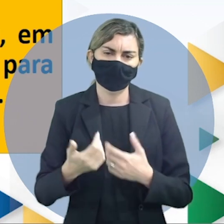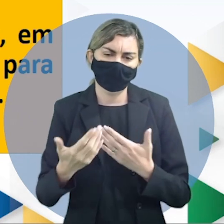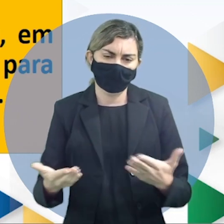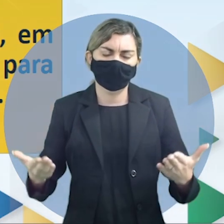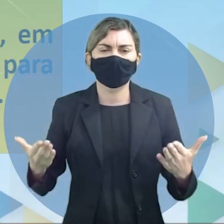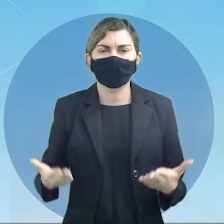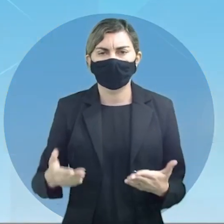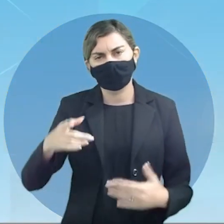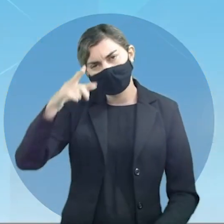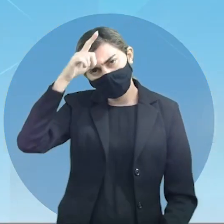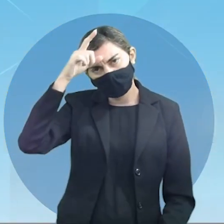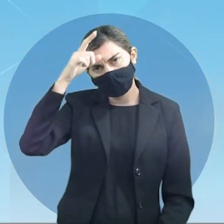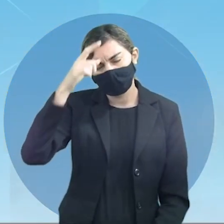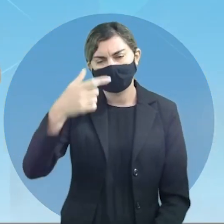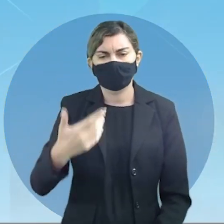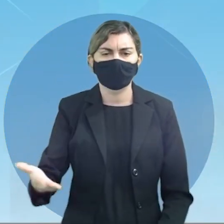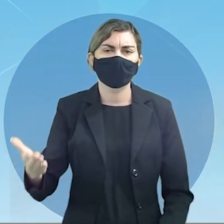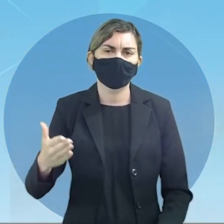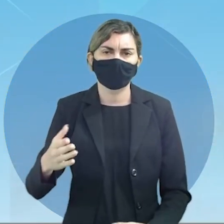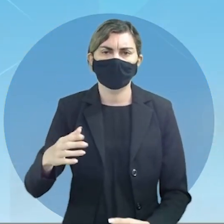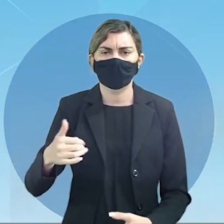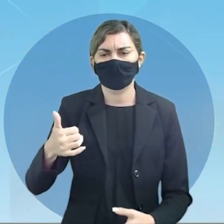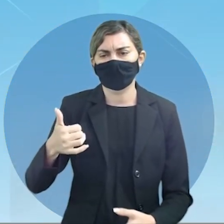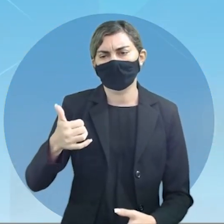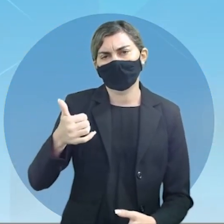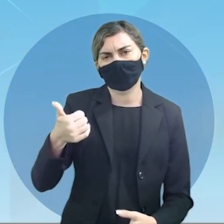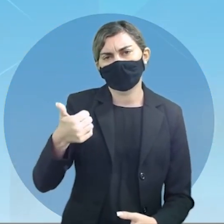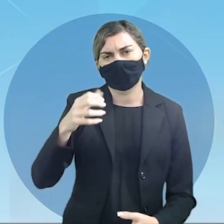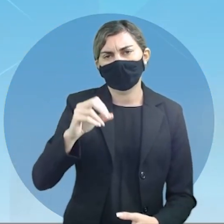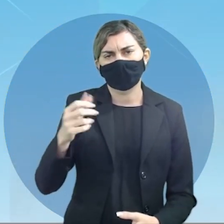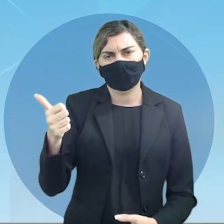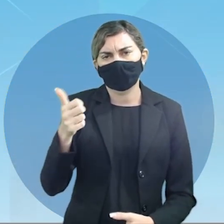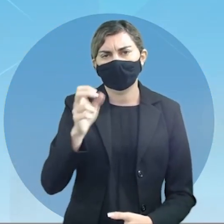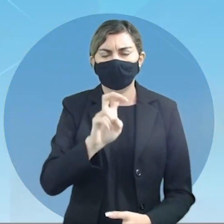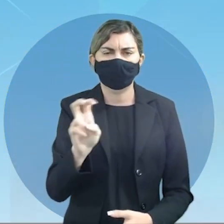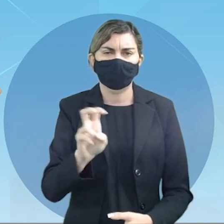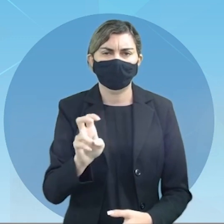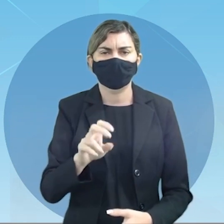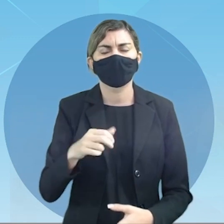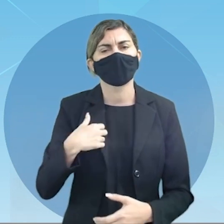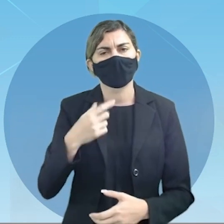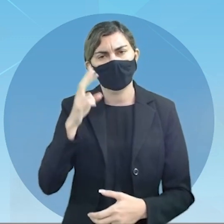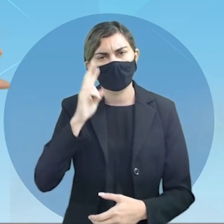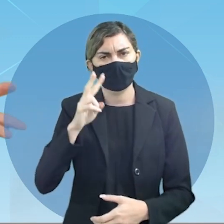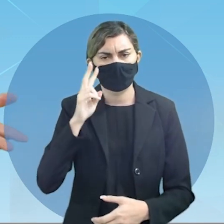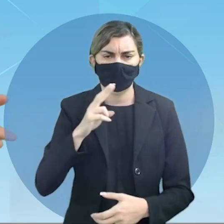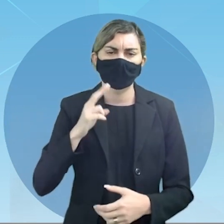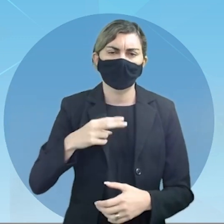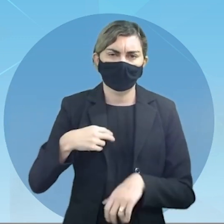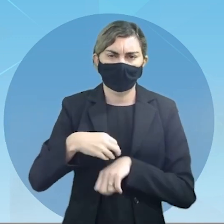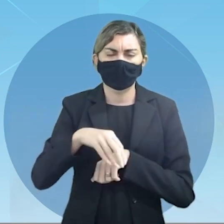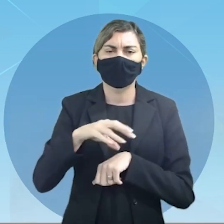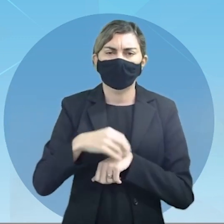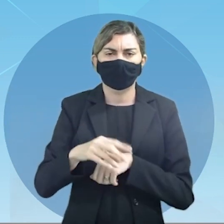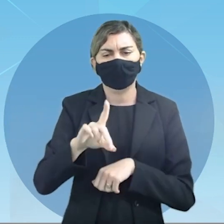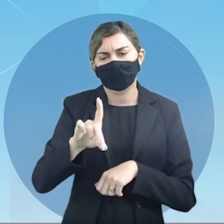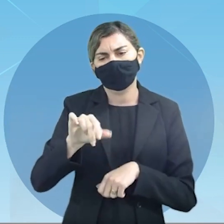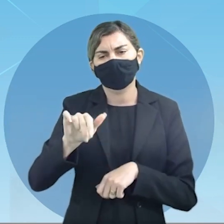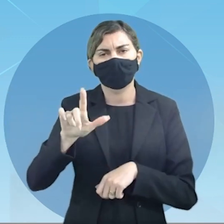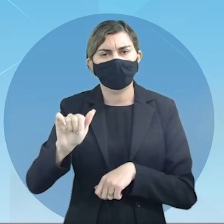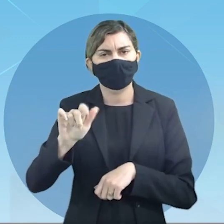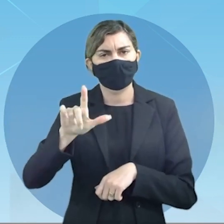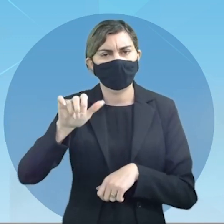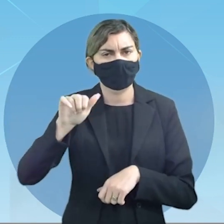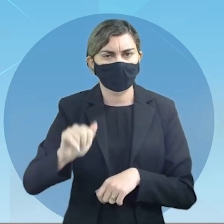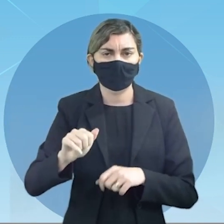ele é um líder espiritual e é o 15º Dalai Lama lembrando, adiantando aliás que Dalai Lama